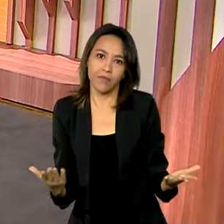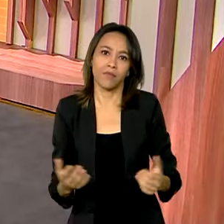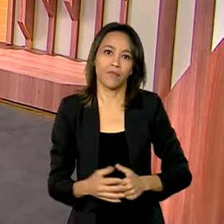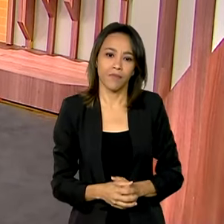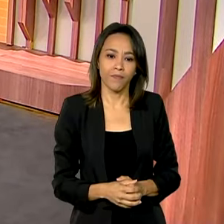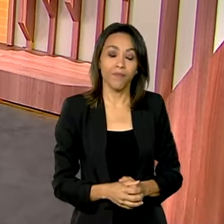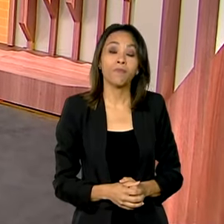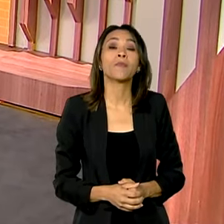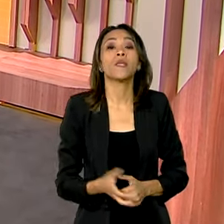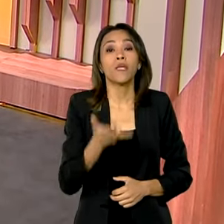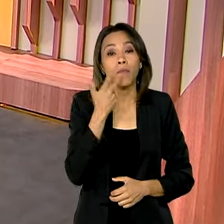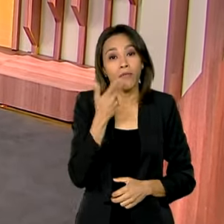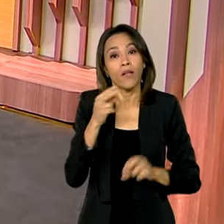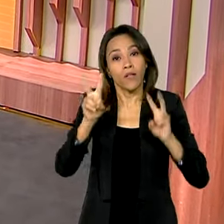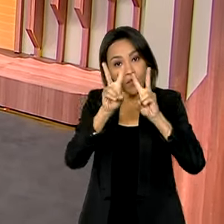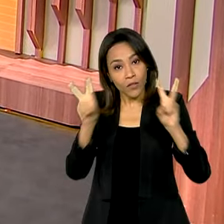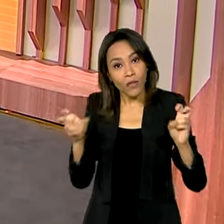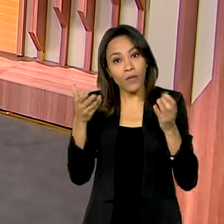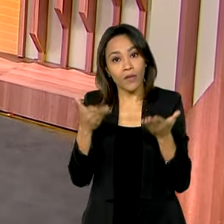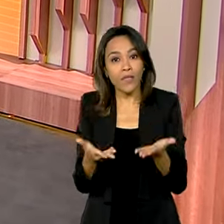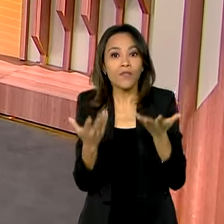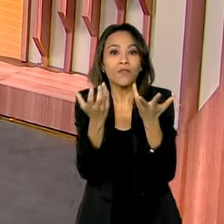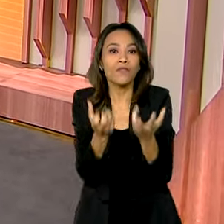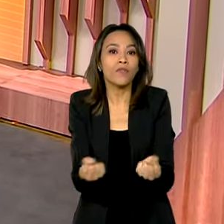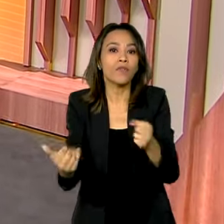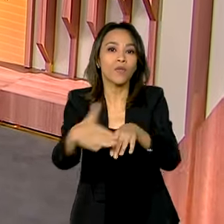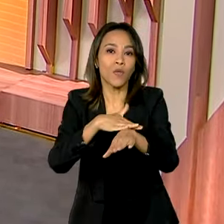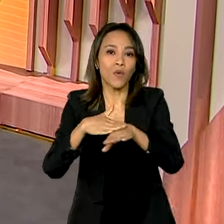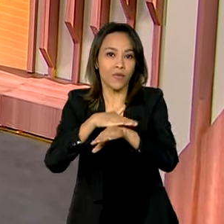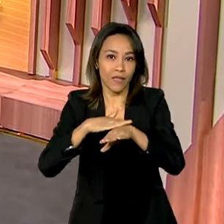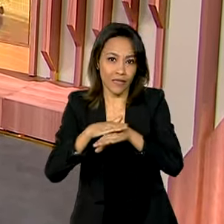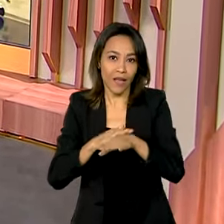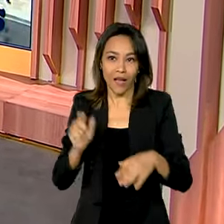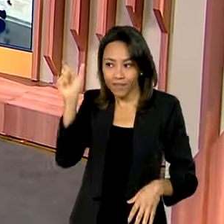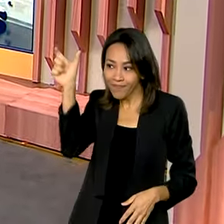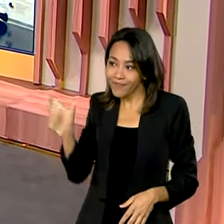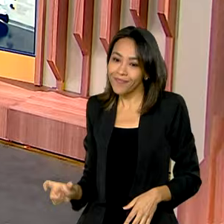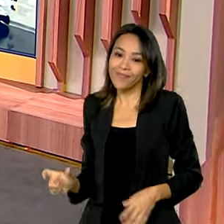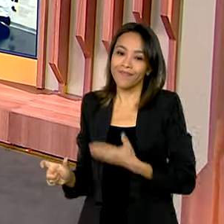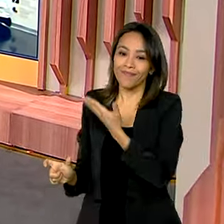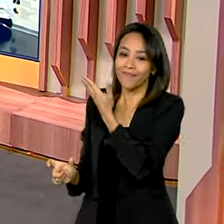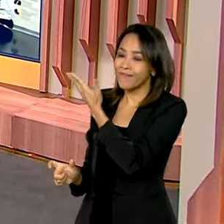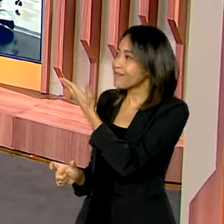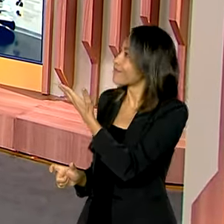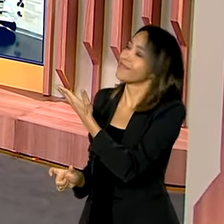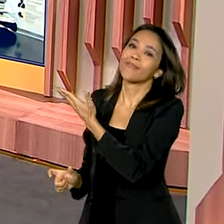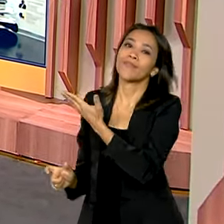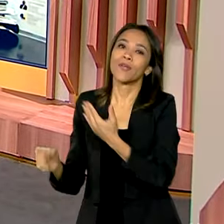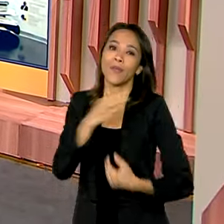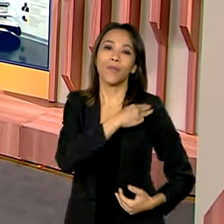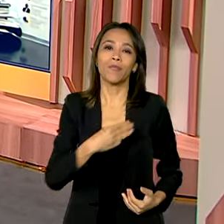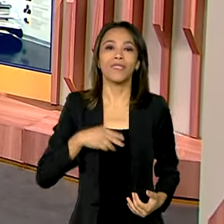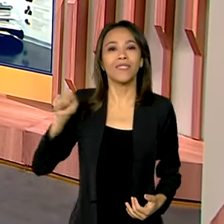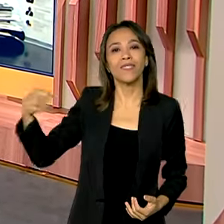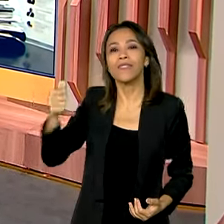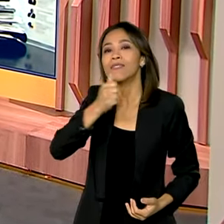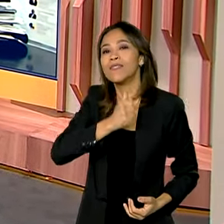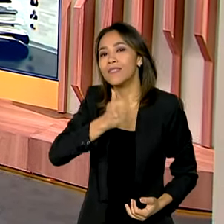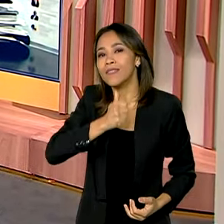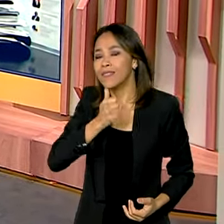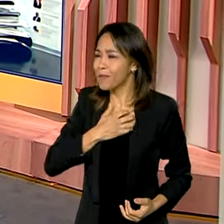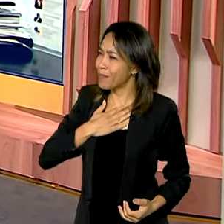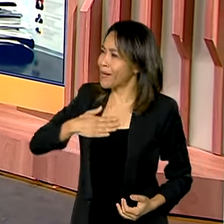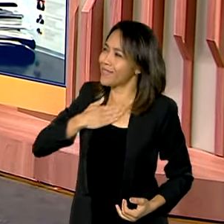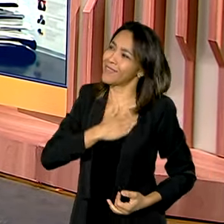E para falar sobre esse assunto, nós vamos conversar ao vivo com o ministro das Cidades, Jader Filho. Ministro, é um prazer tê-lo aqui com a